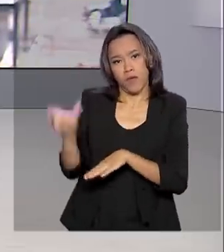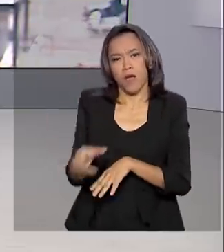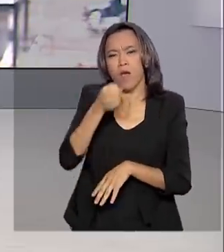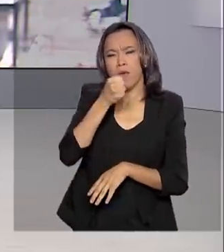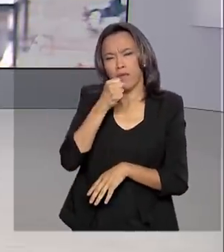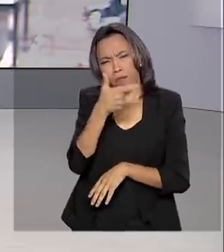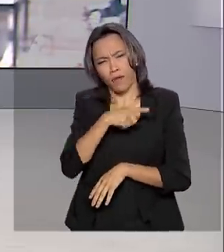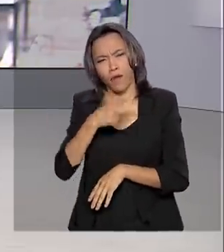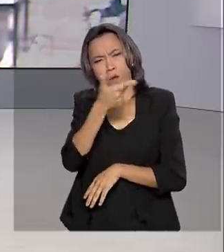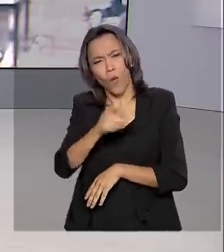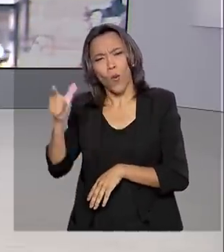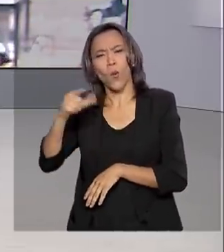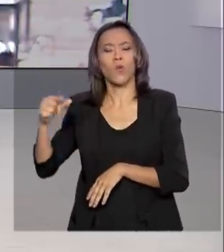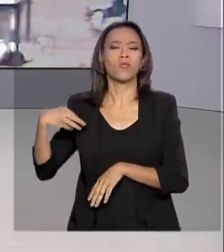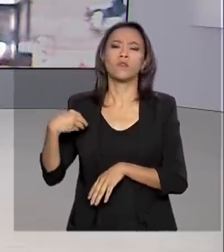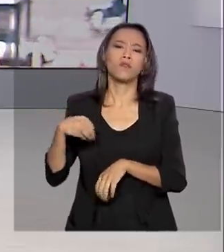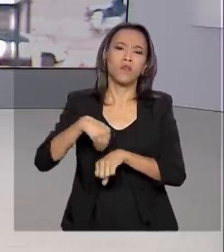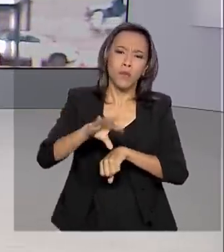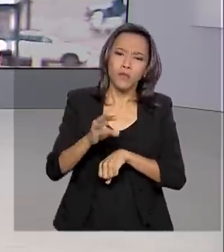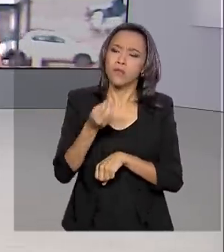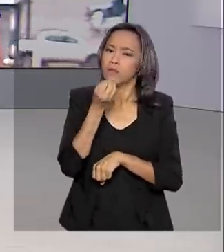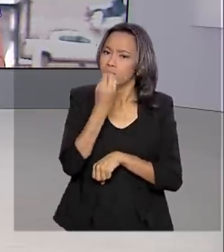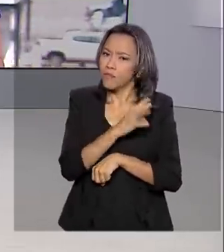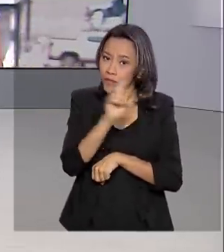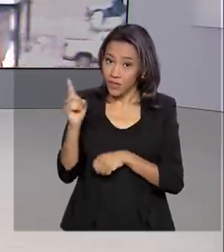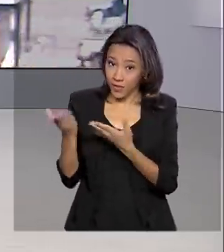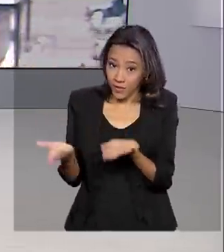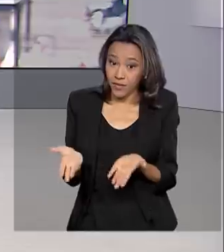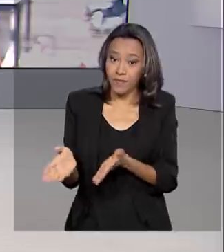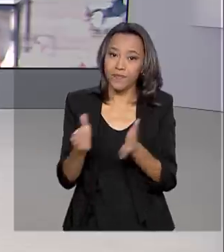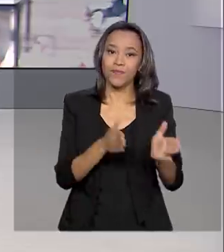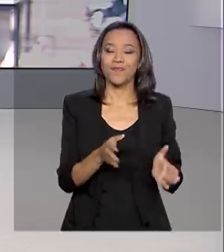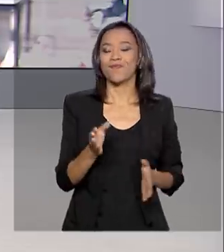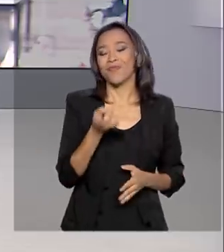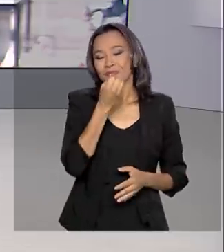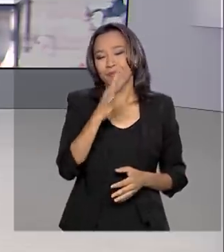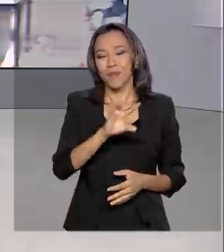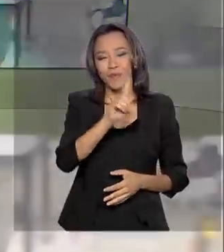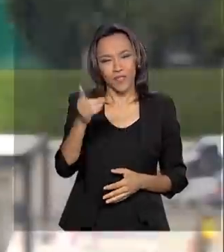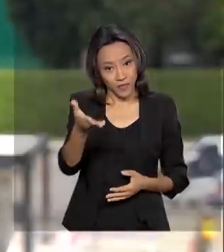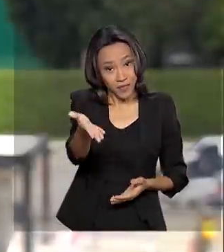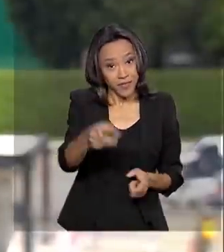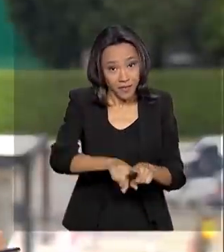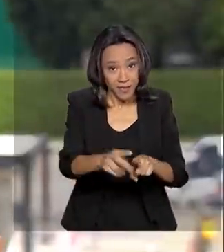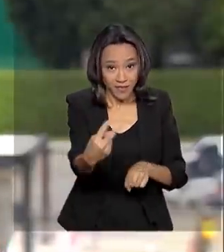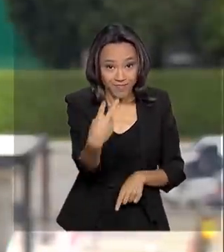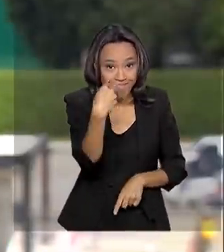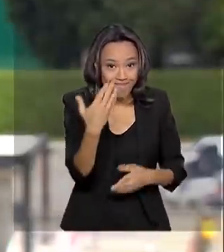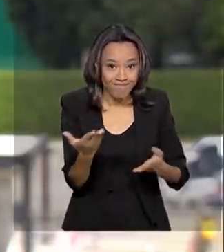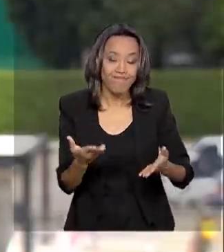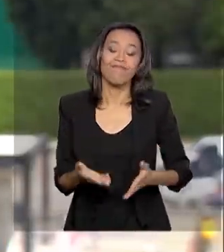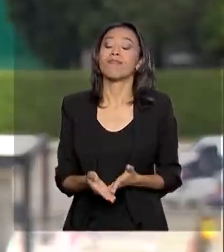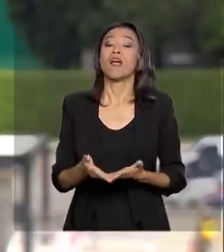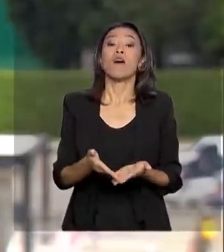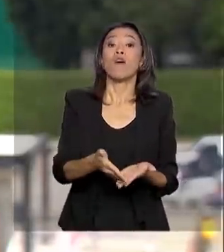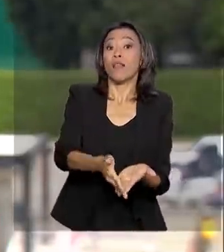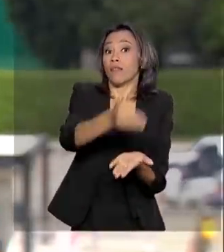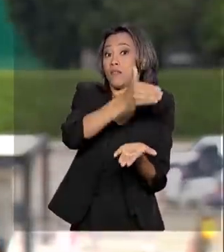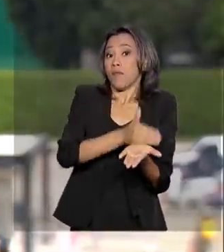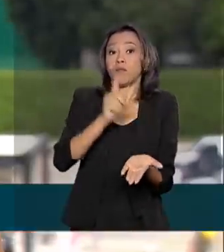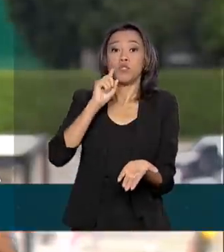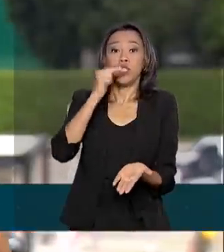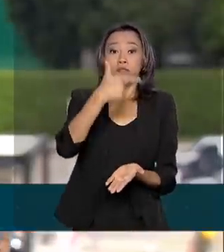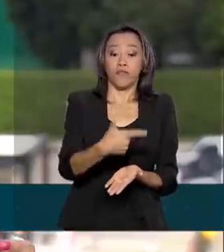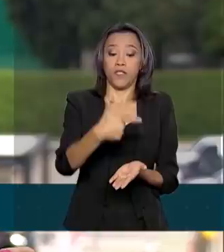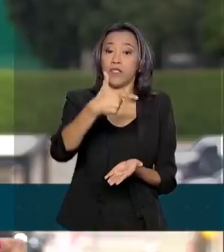outras informações para a gente. Olá, Selma, bom dia para você. E Carla, bom dia a você, também para quem está conosco. Olha, a campanha foi antecipada para 23